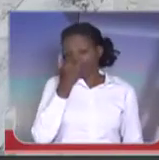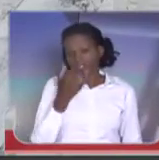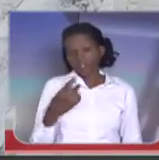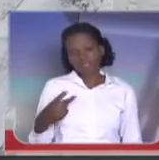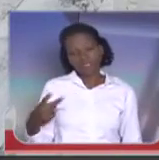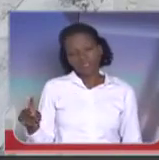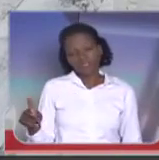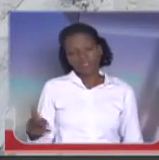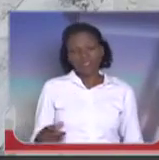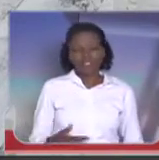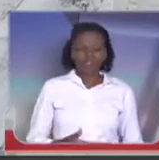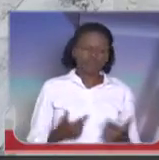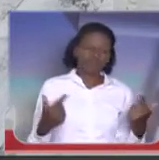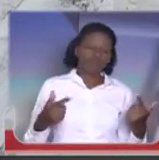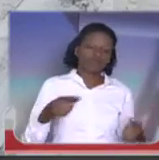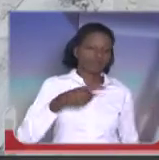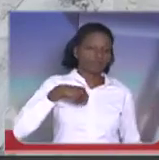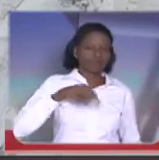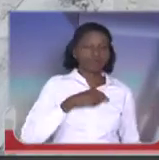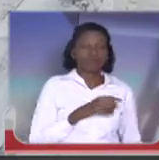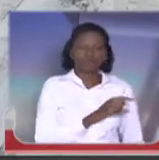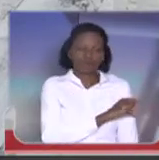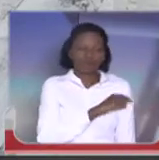capitão da Polícia Militar,